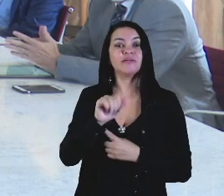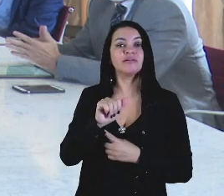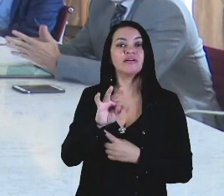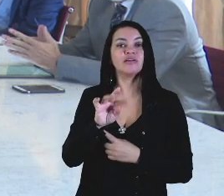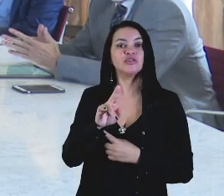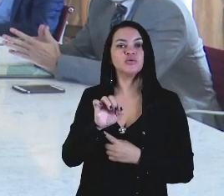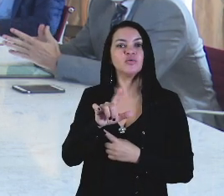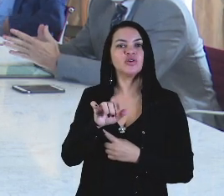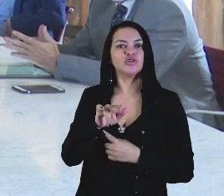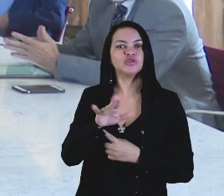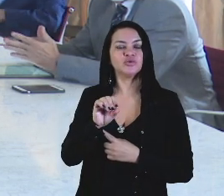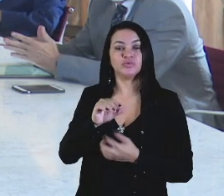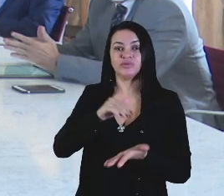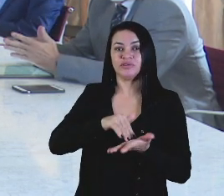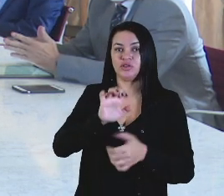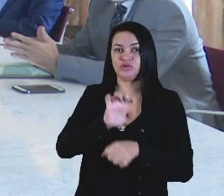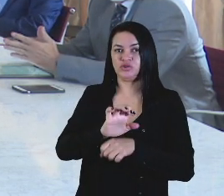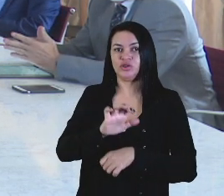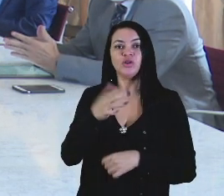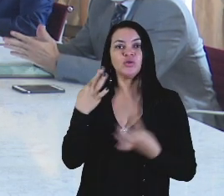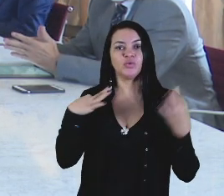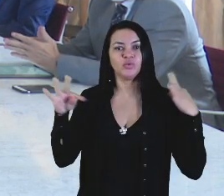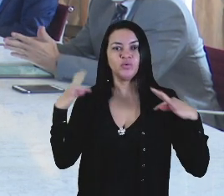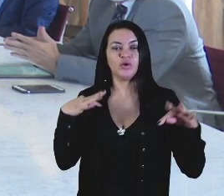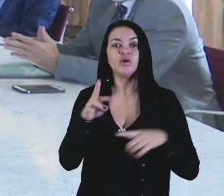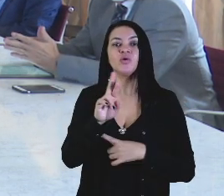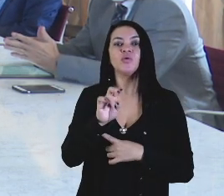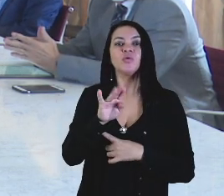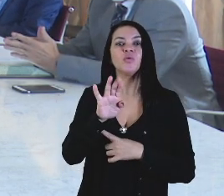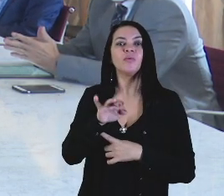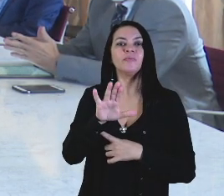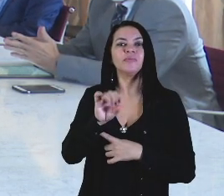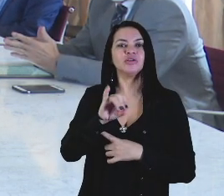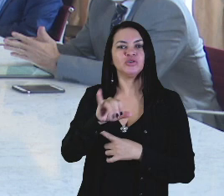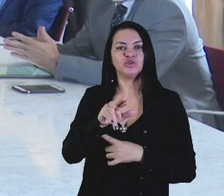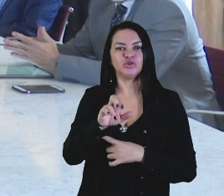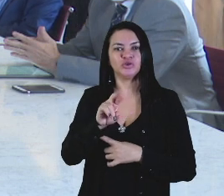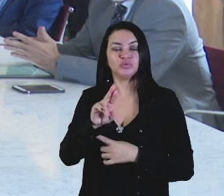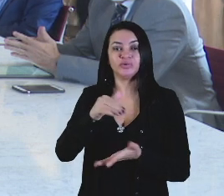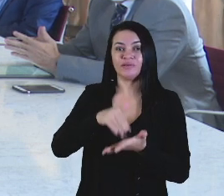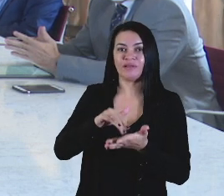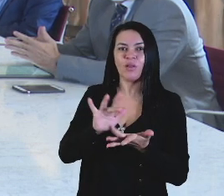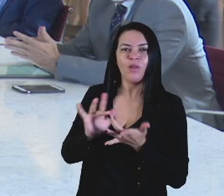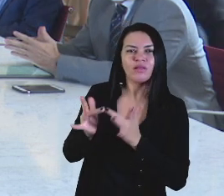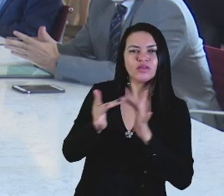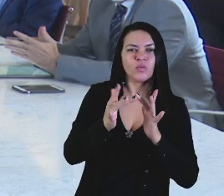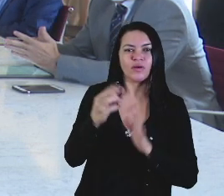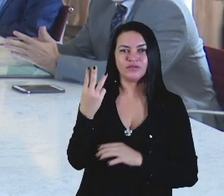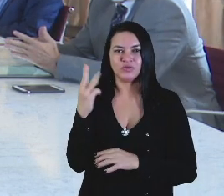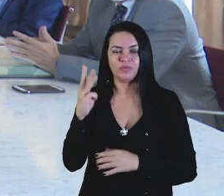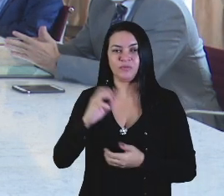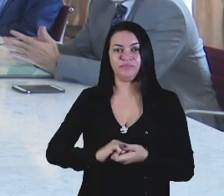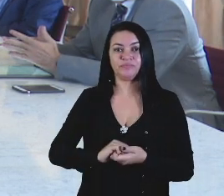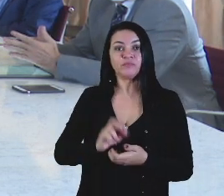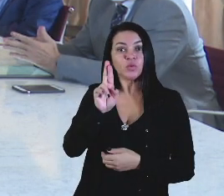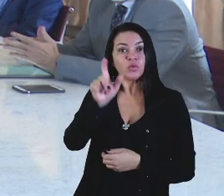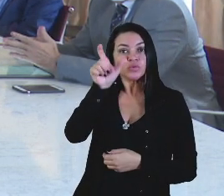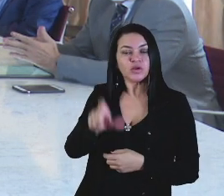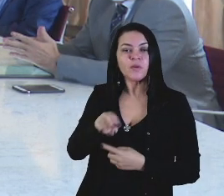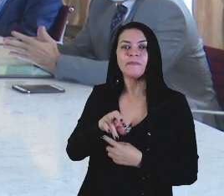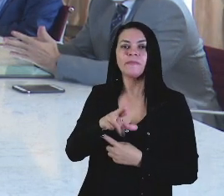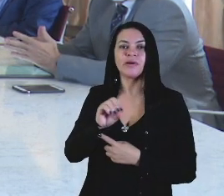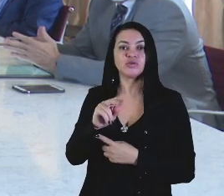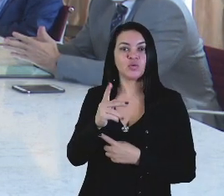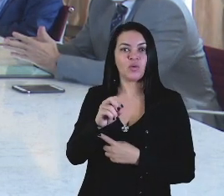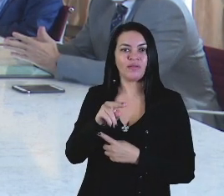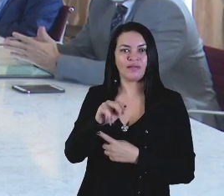secretário de estado do turismo, o senhor Rubem Júnior, secretário de articulação do Maranhão, o senhor Márcio